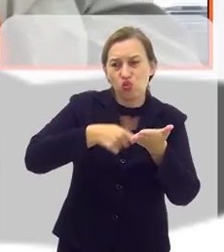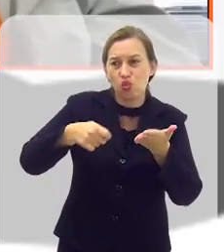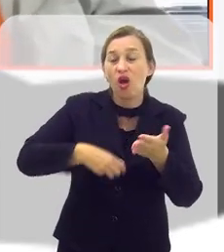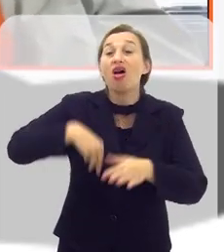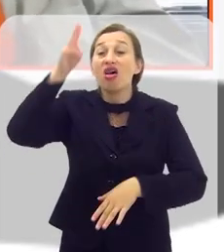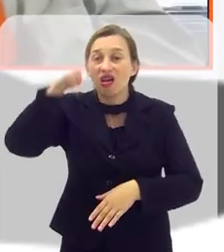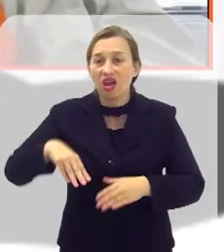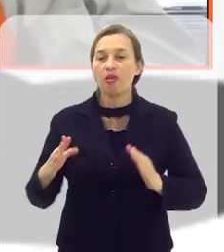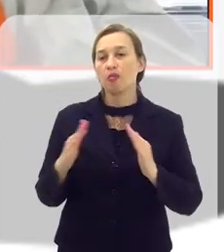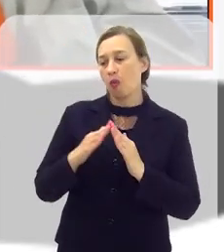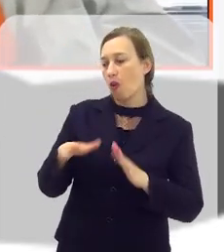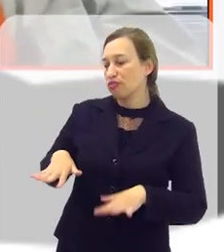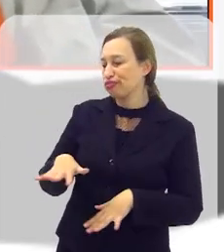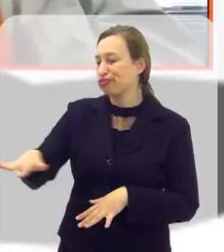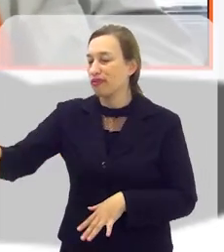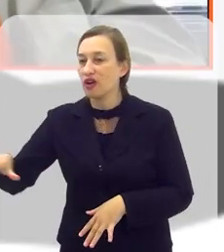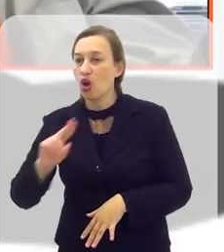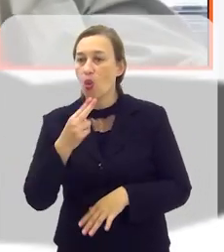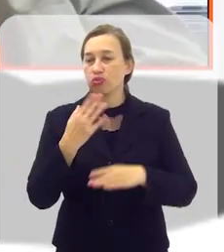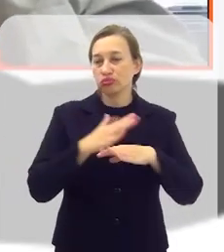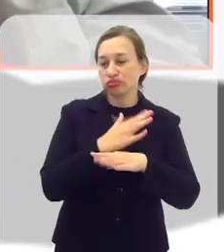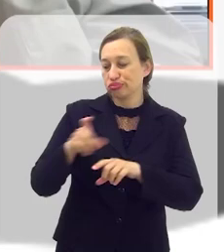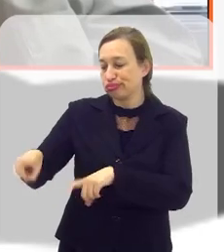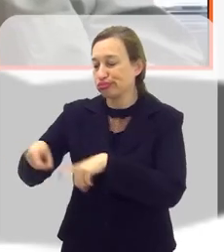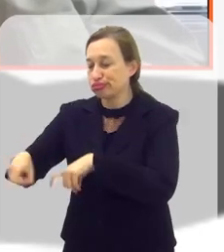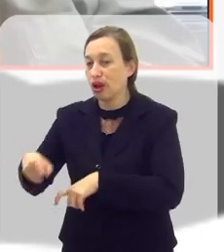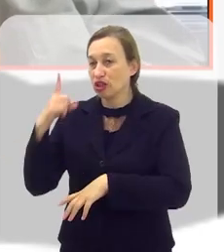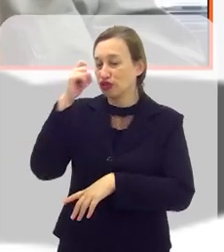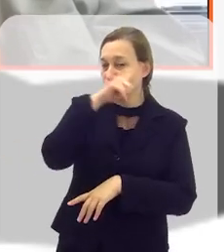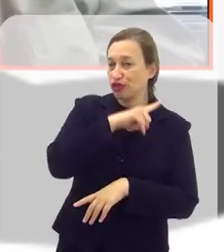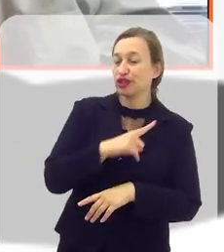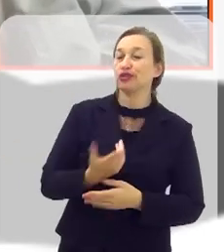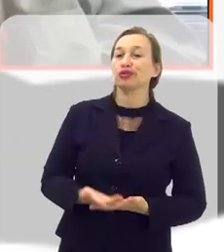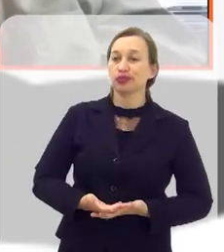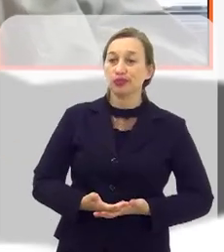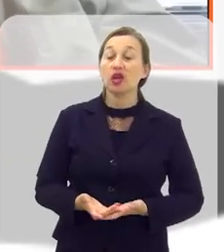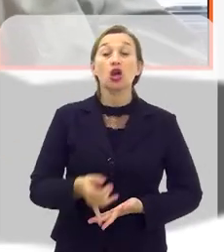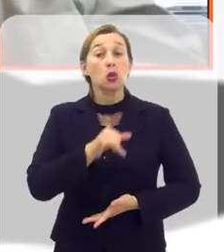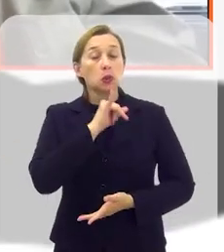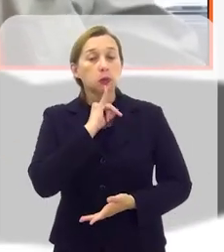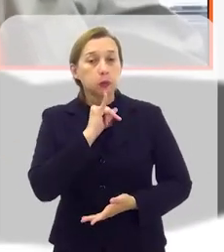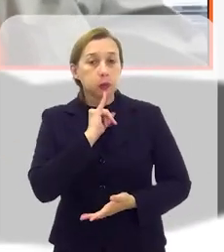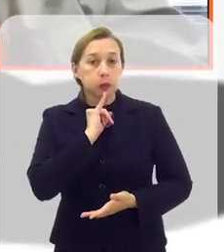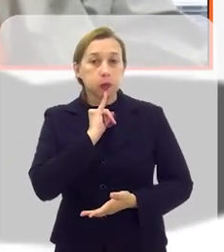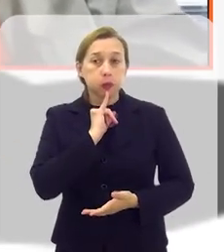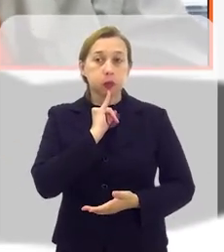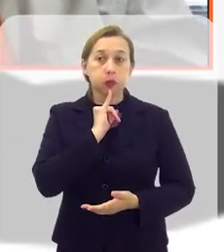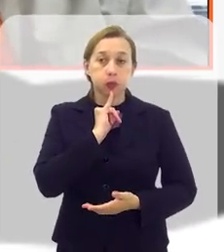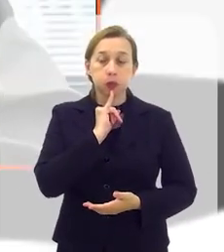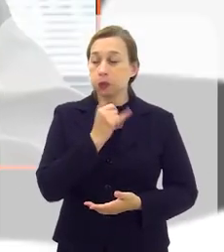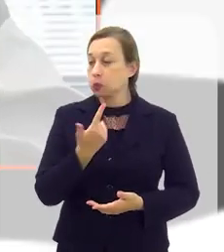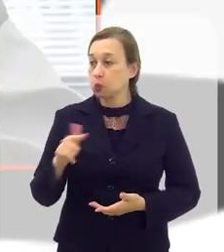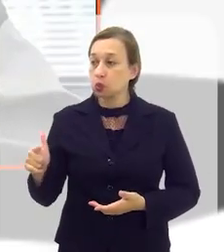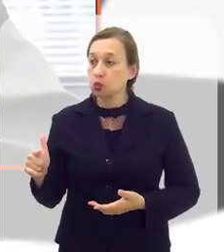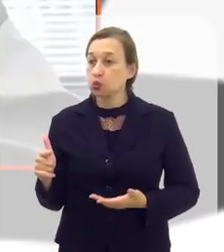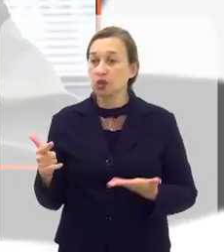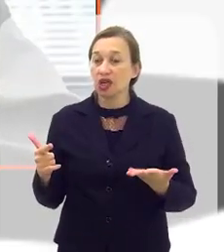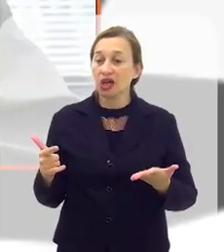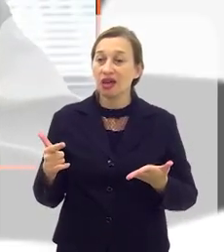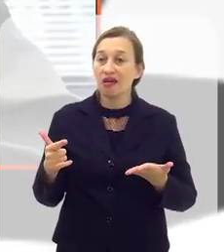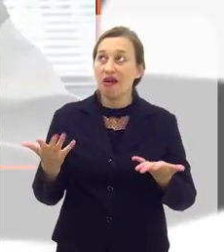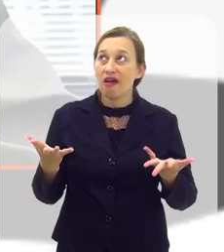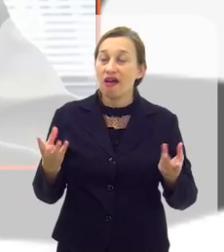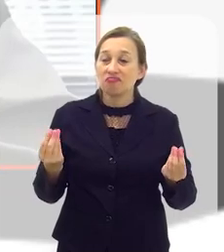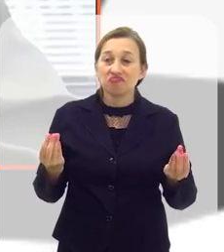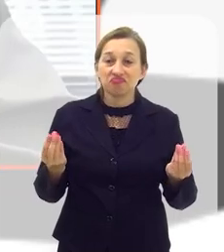Ainda mais quem mora na periferia ou nas cidades do interior, onde, infelizmente, não tem